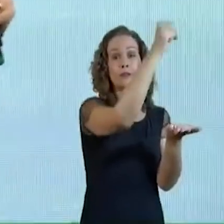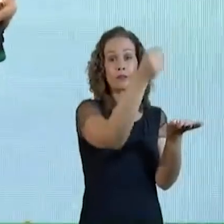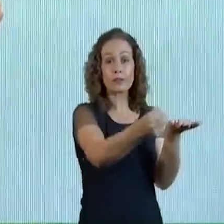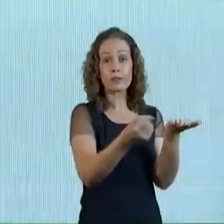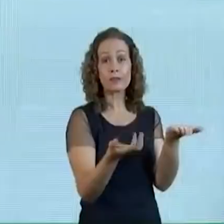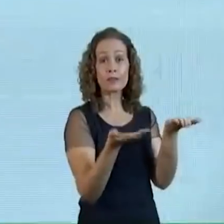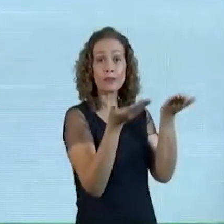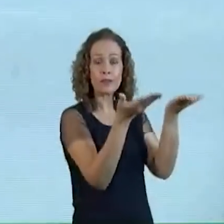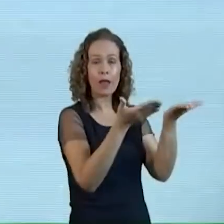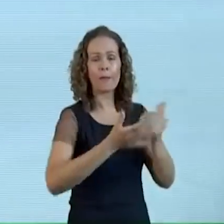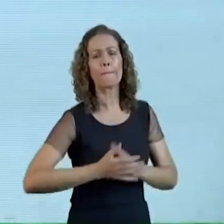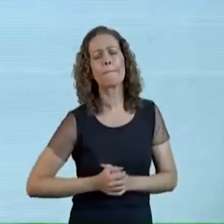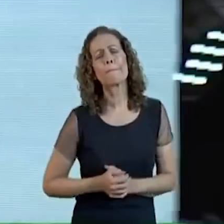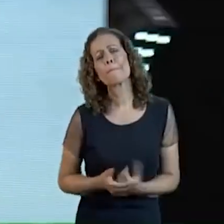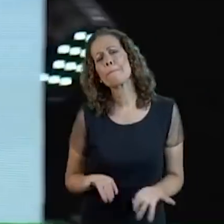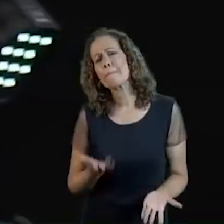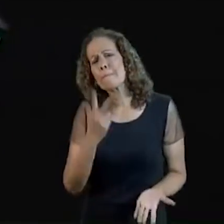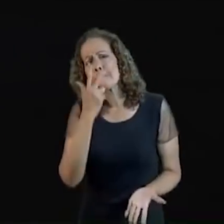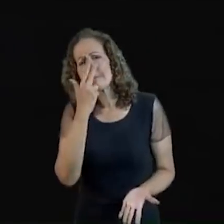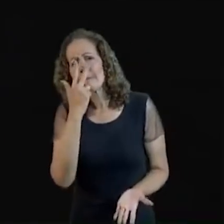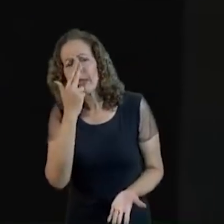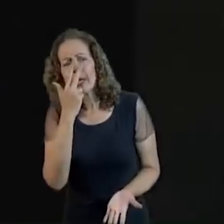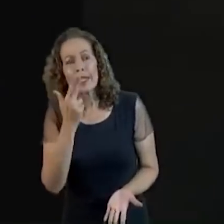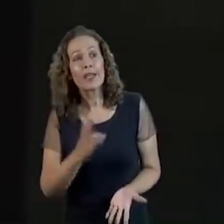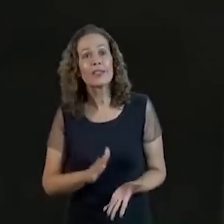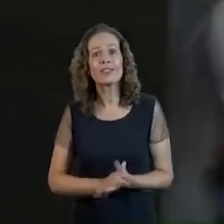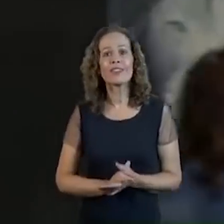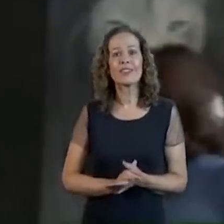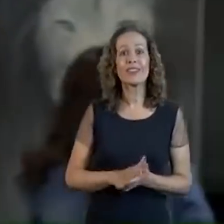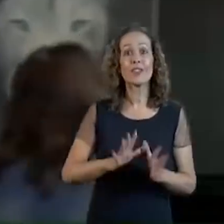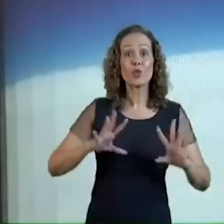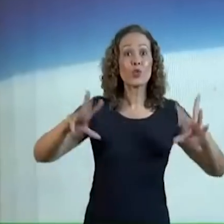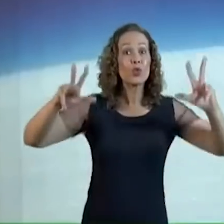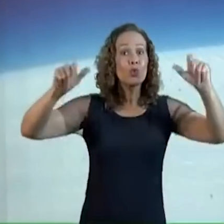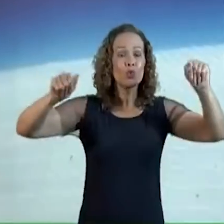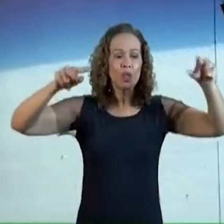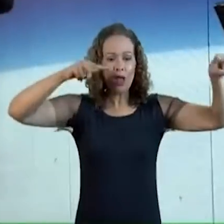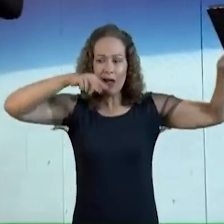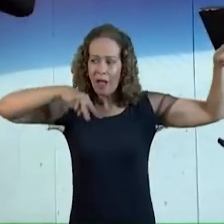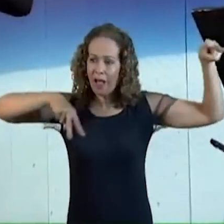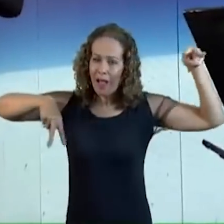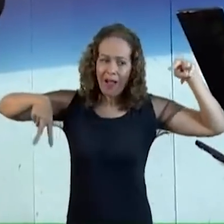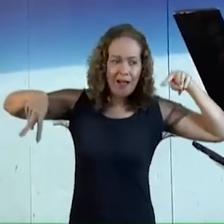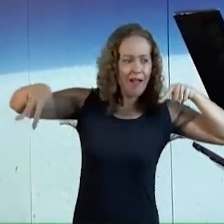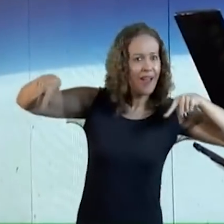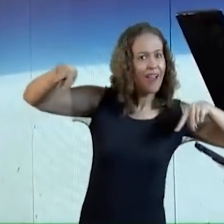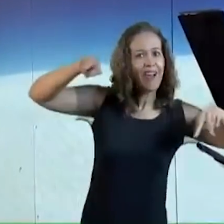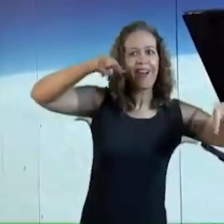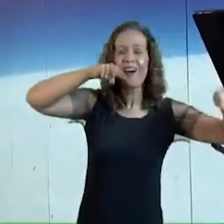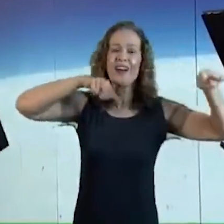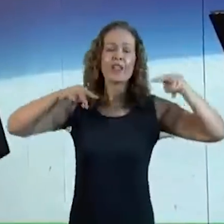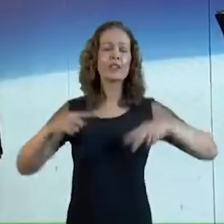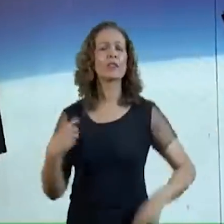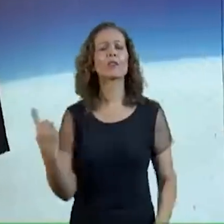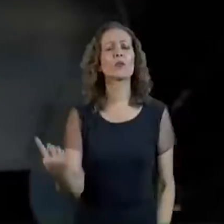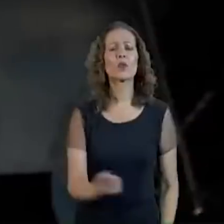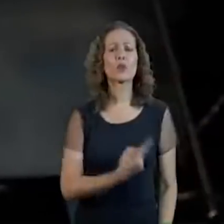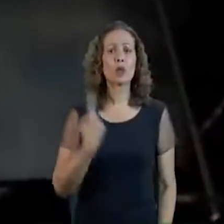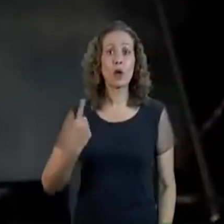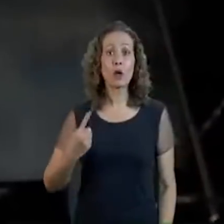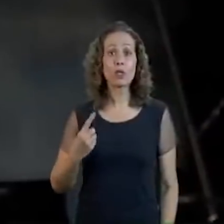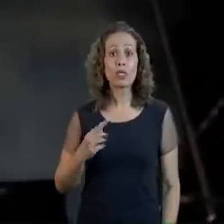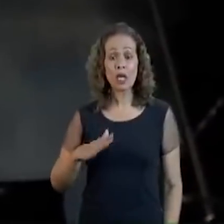Você parece o rei do universo Você vê tudo Nós estamos tão aqui embaixo Tão aqui embaixo Que a gente